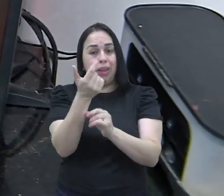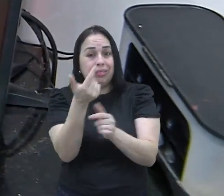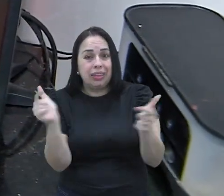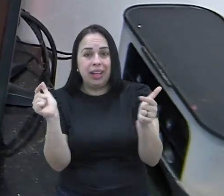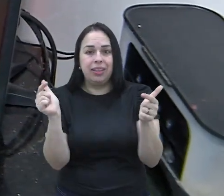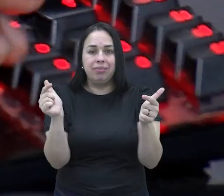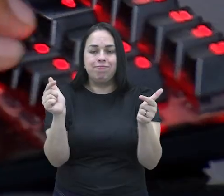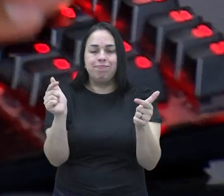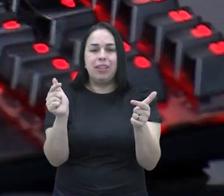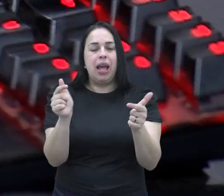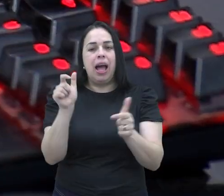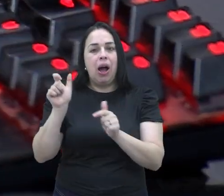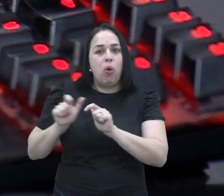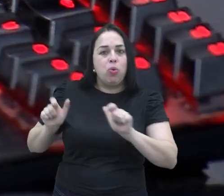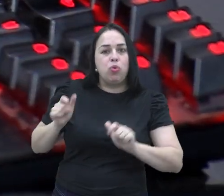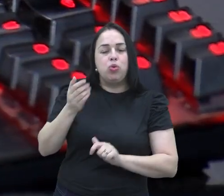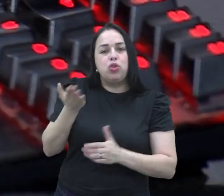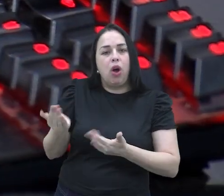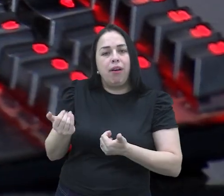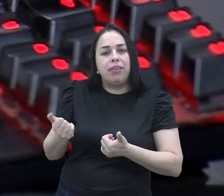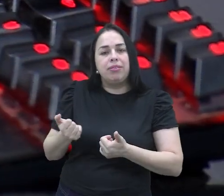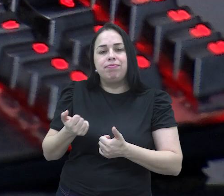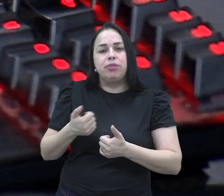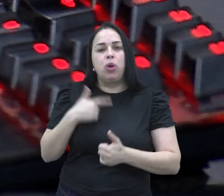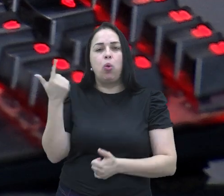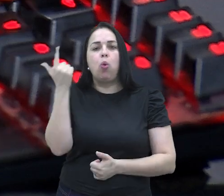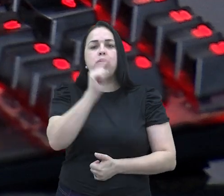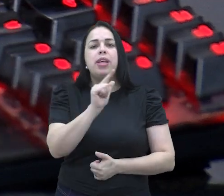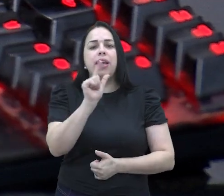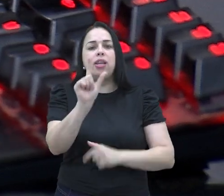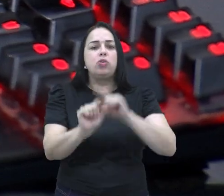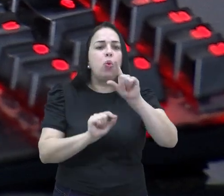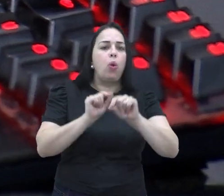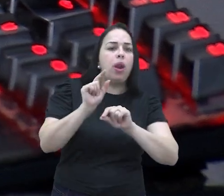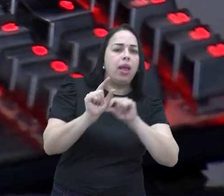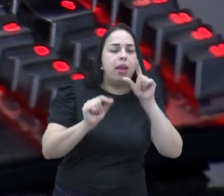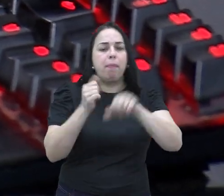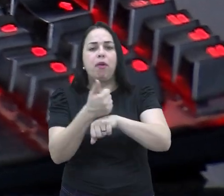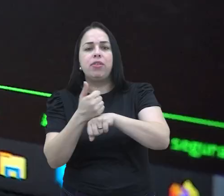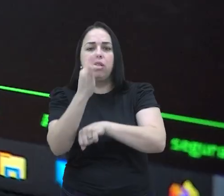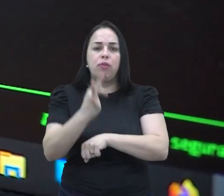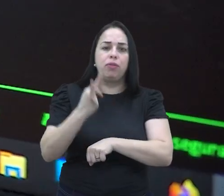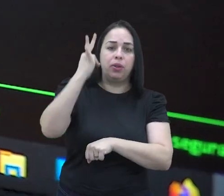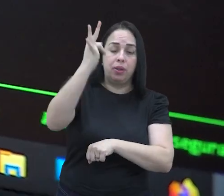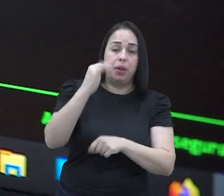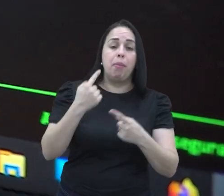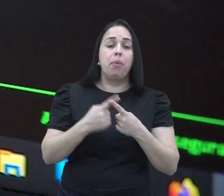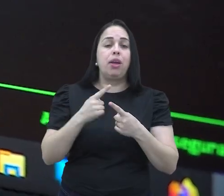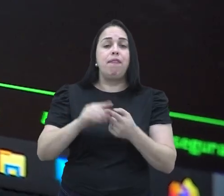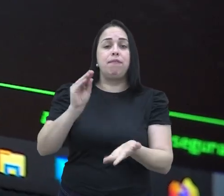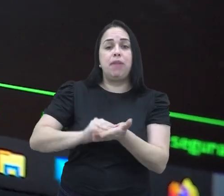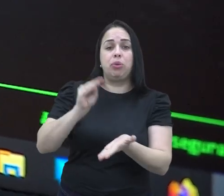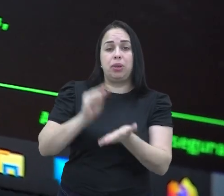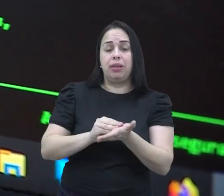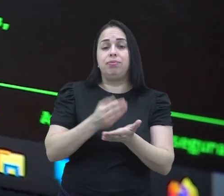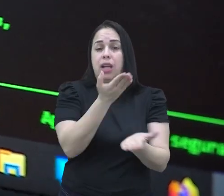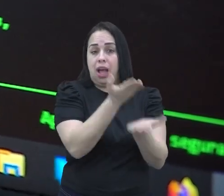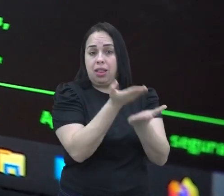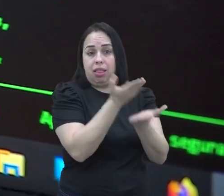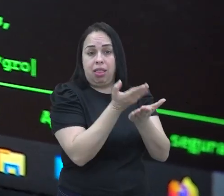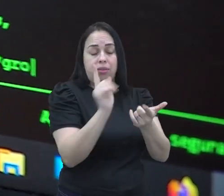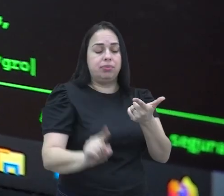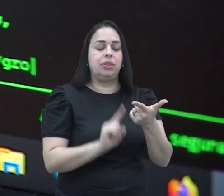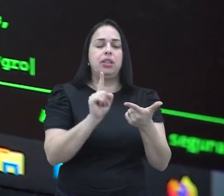pode deixar de fora da vida de muitos jovens a possibilidade de fazer escolhas para o futuro. Seja pela falta de acesso à